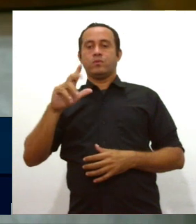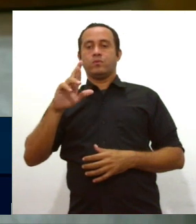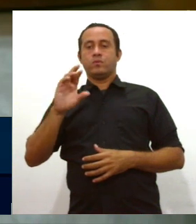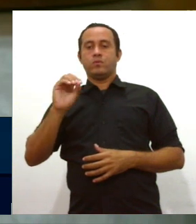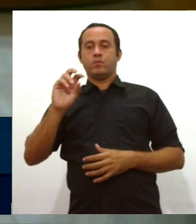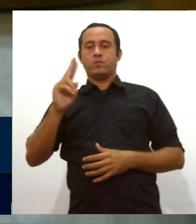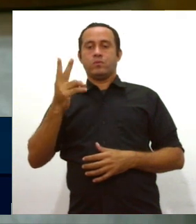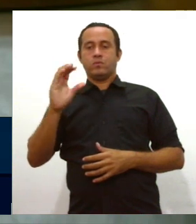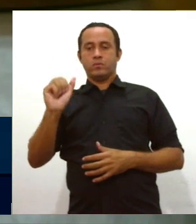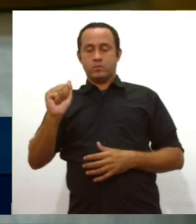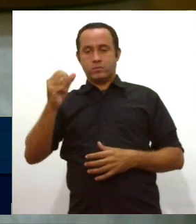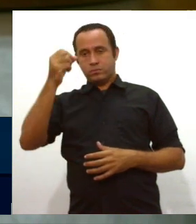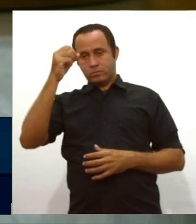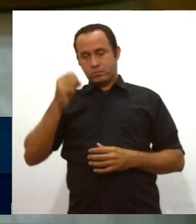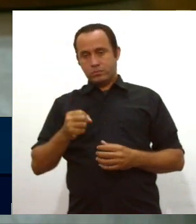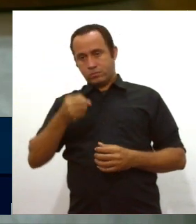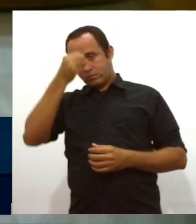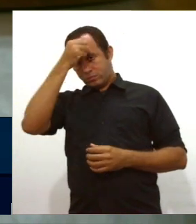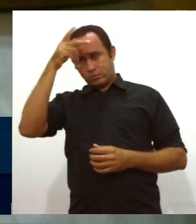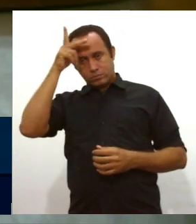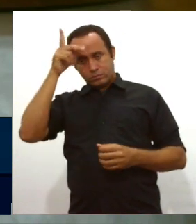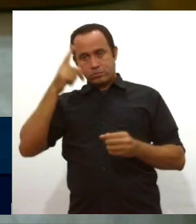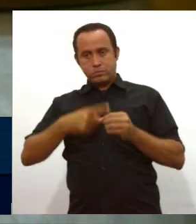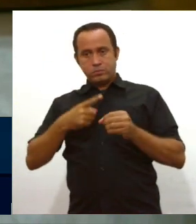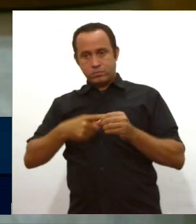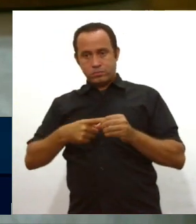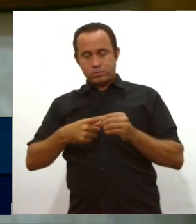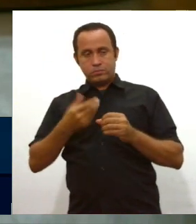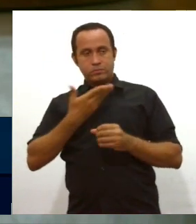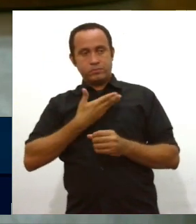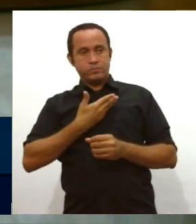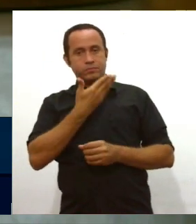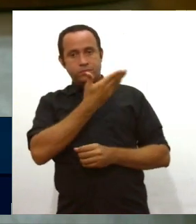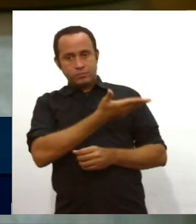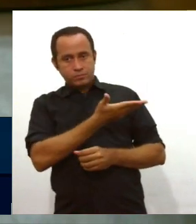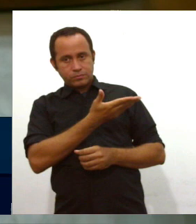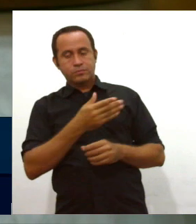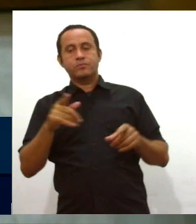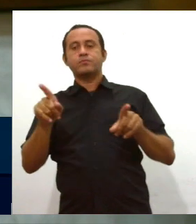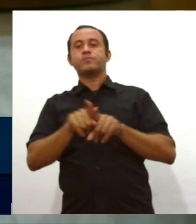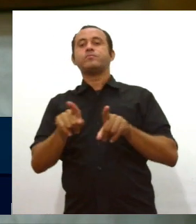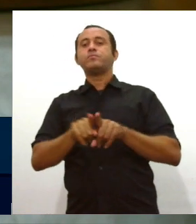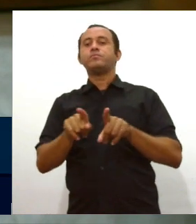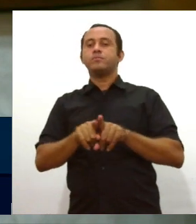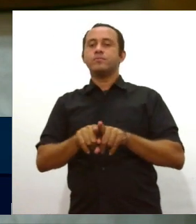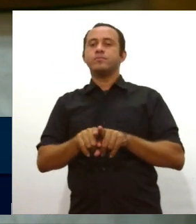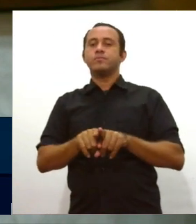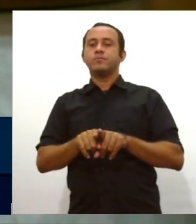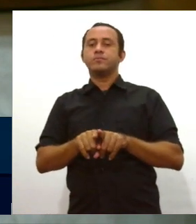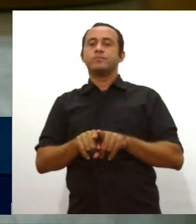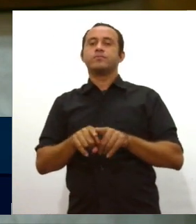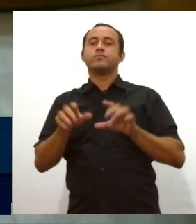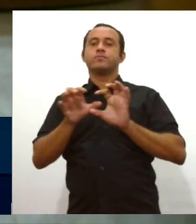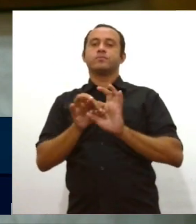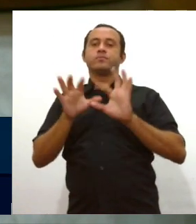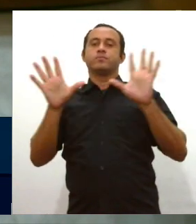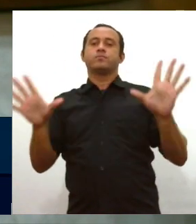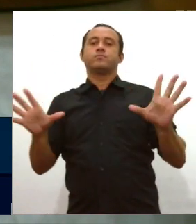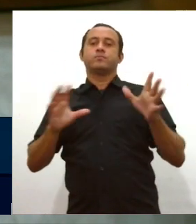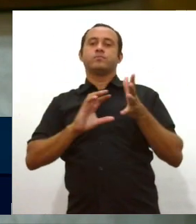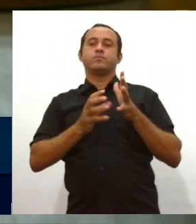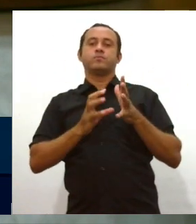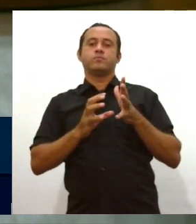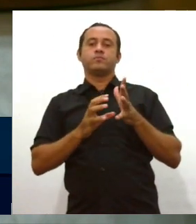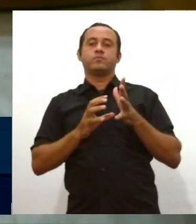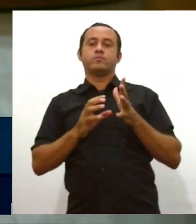município de São Cristóvão, doutor Deoclécio, sua terra natal. Cidadania também está colocando um nome à disposição, bem